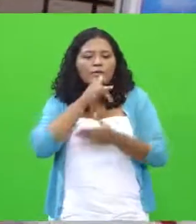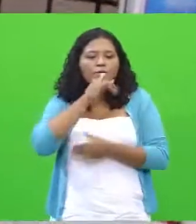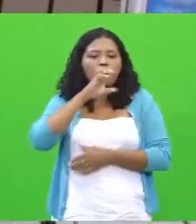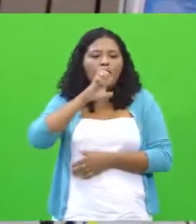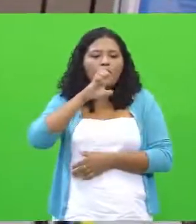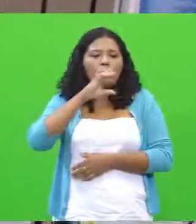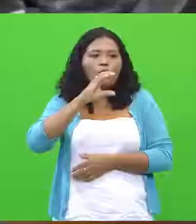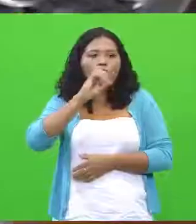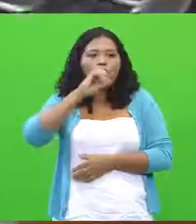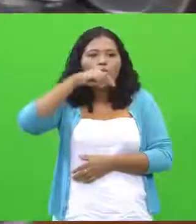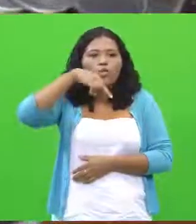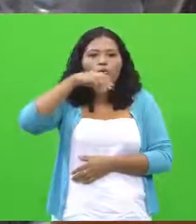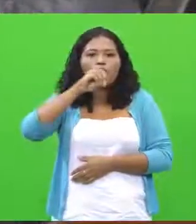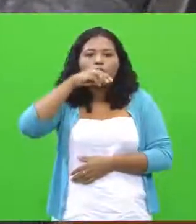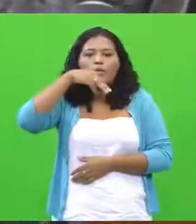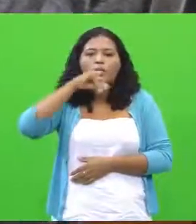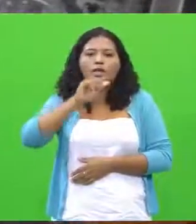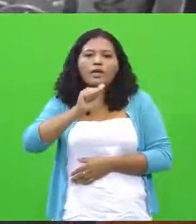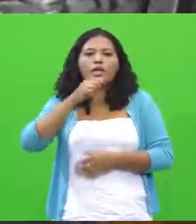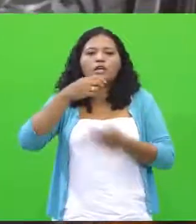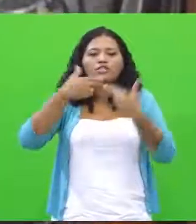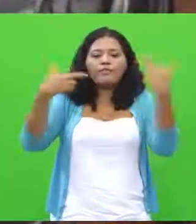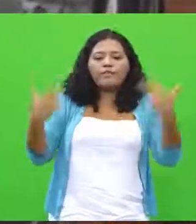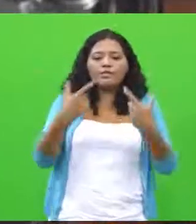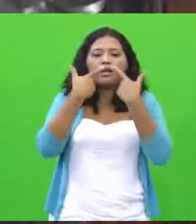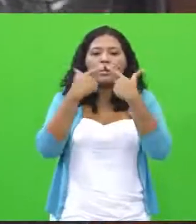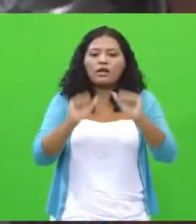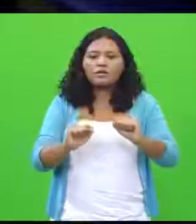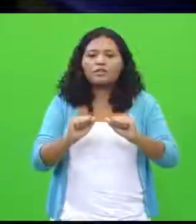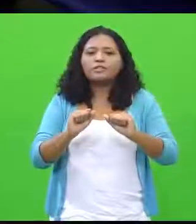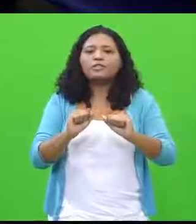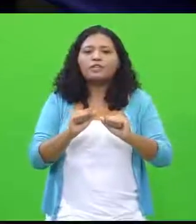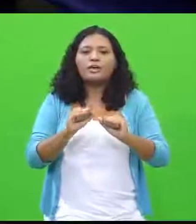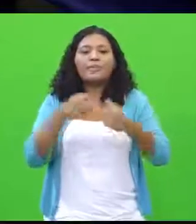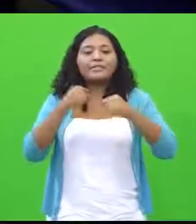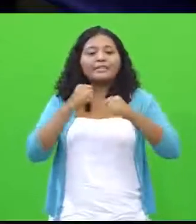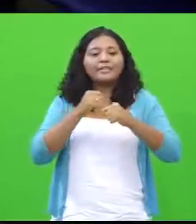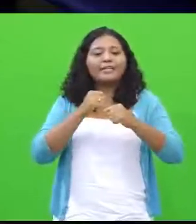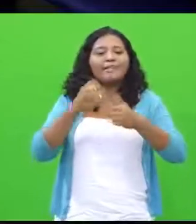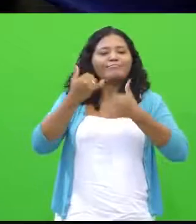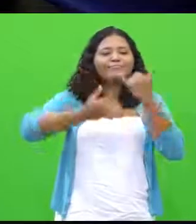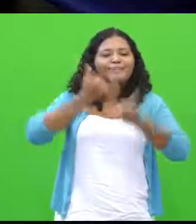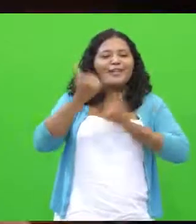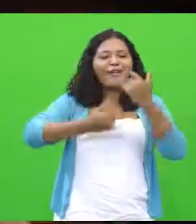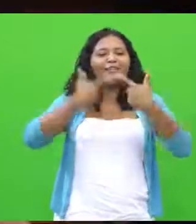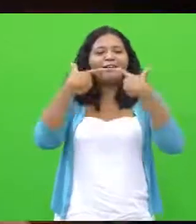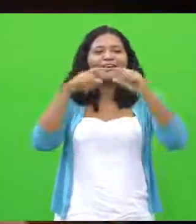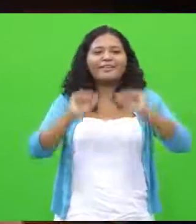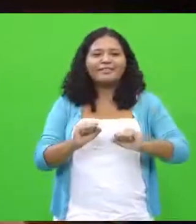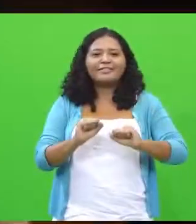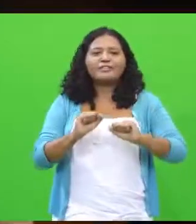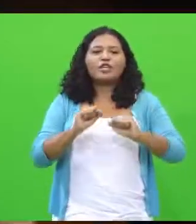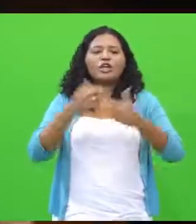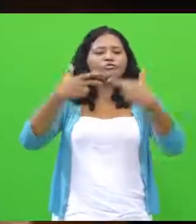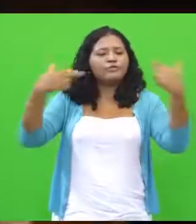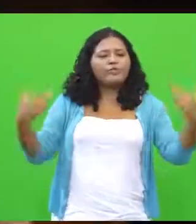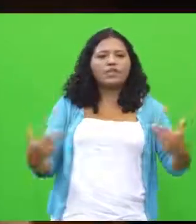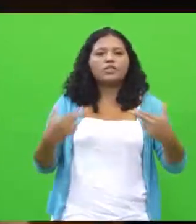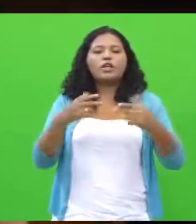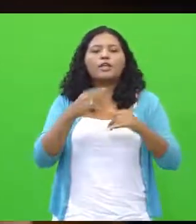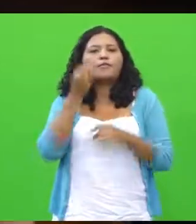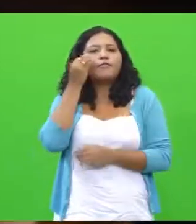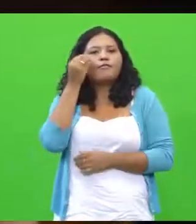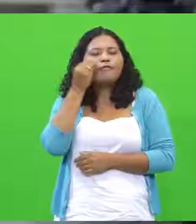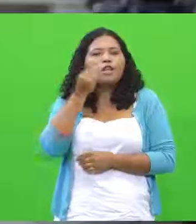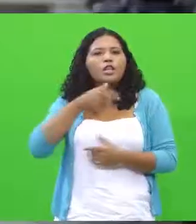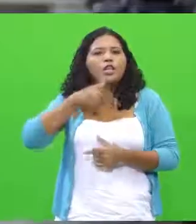uso outra linguagem. Então, você tem que aprender a brincar com a linguagem. Depois que você faz uma obra, você tem que ver quais são os verbos que você usou mal